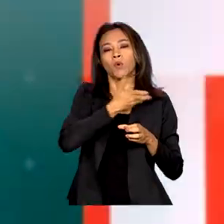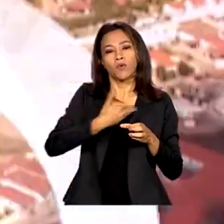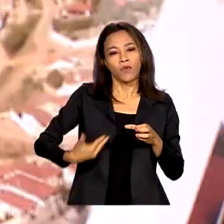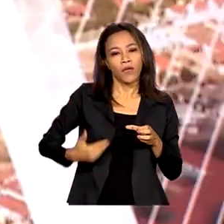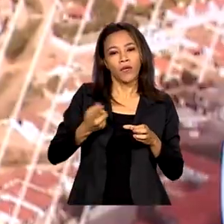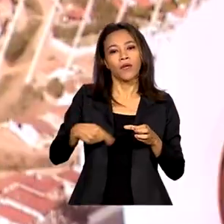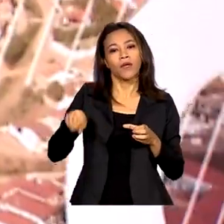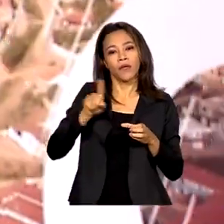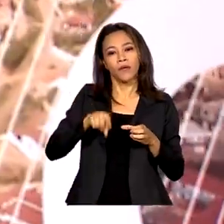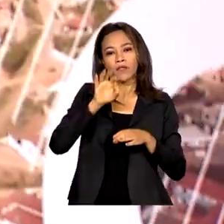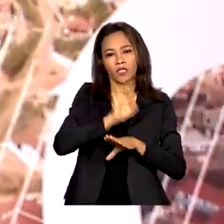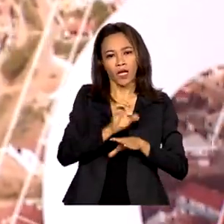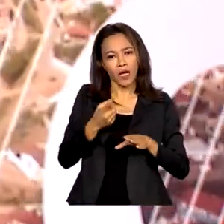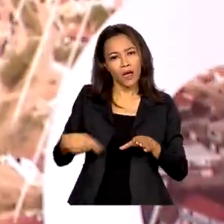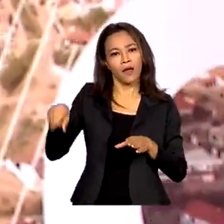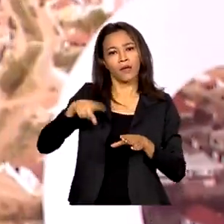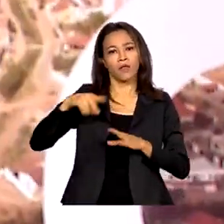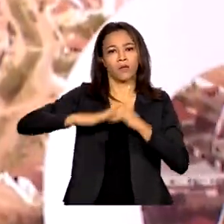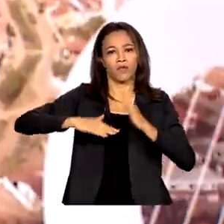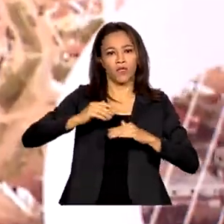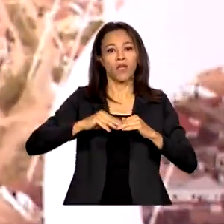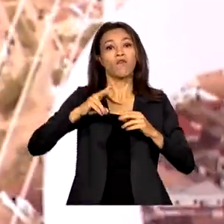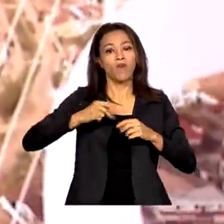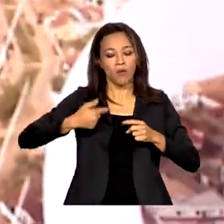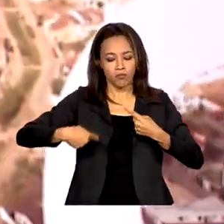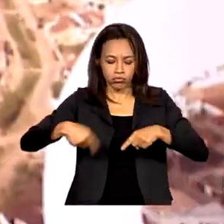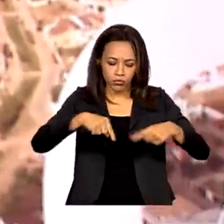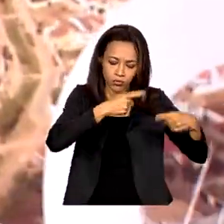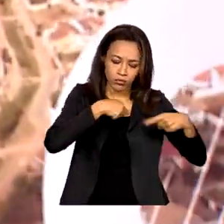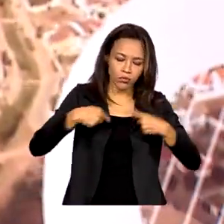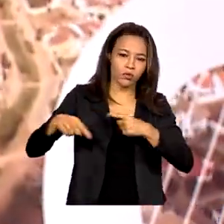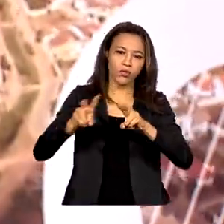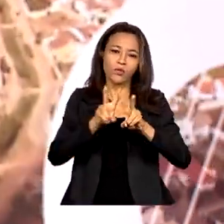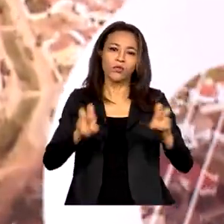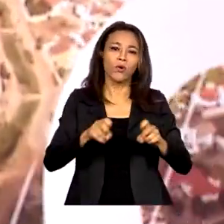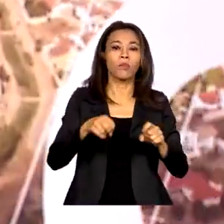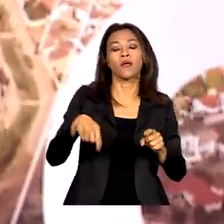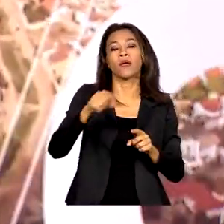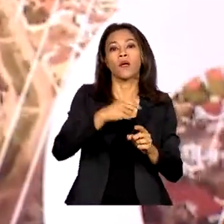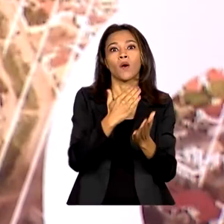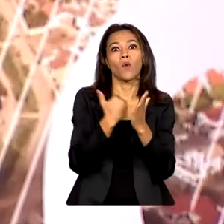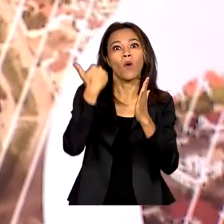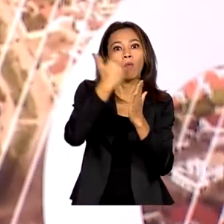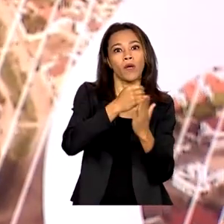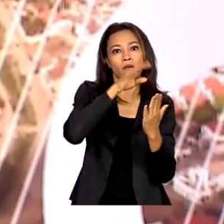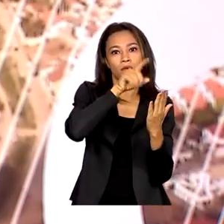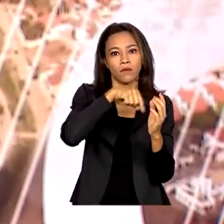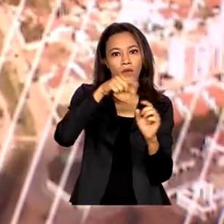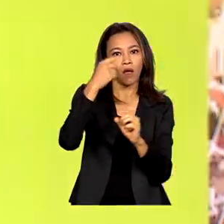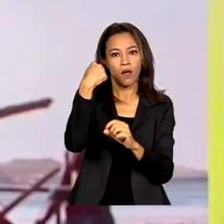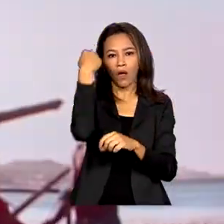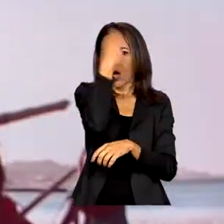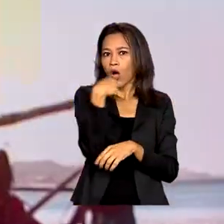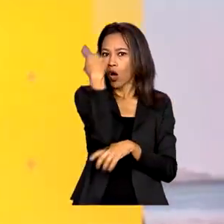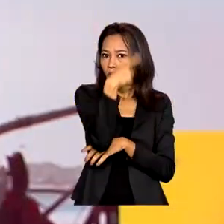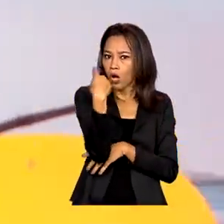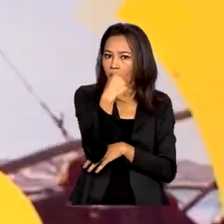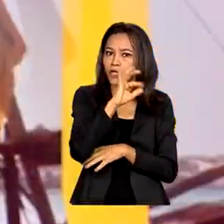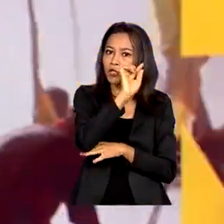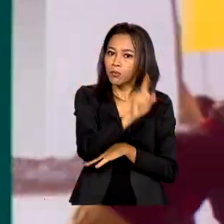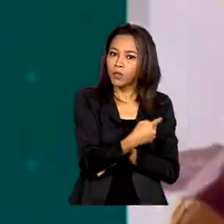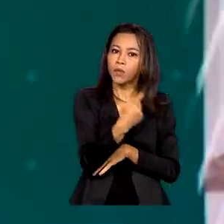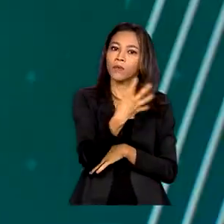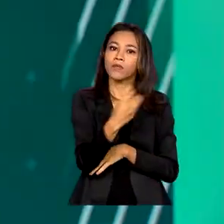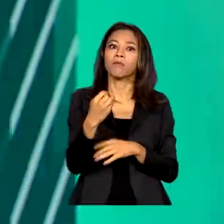e especialistas vai discutir as mudanças, entre elas o aumento da carga horária por aluno de 2.400 horas para